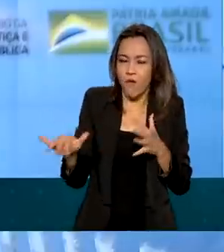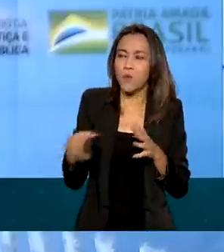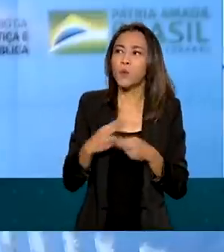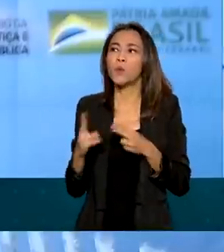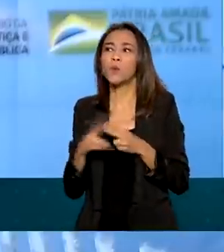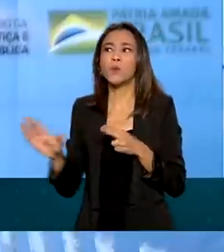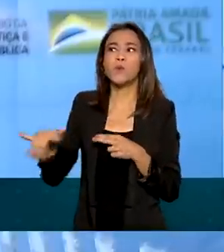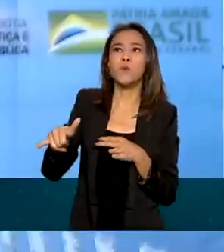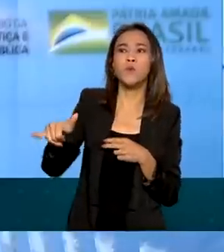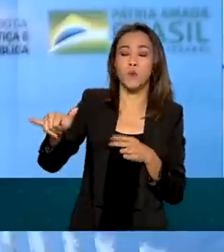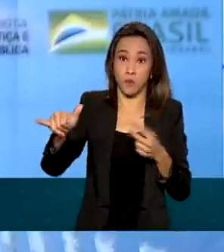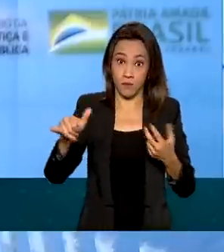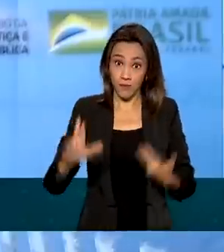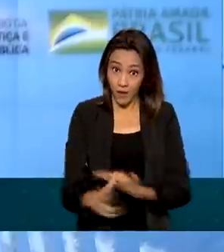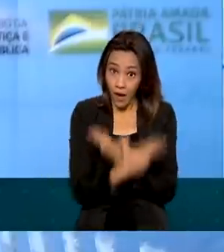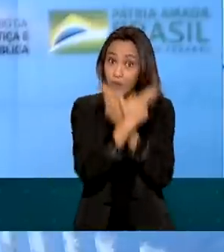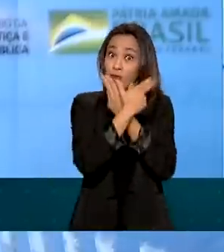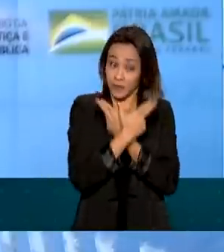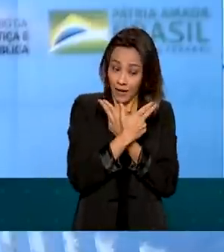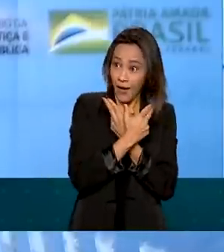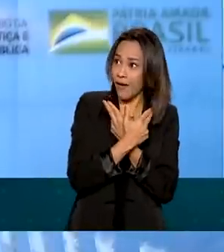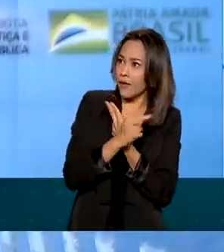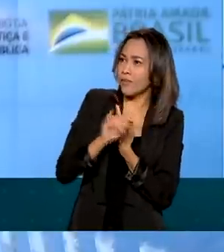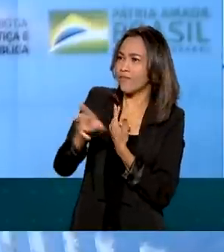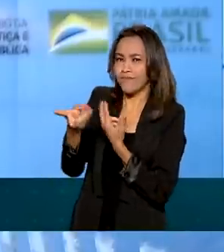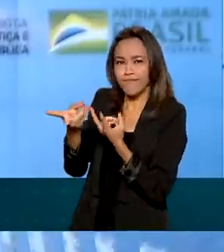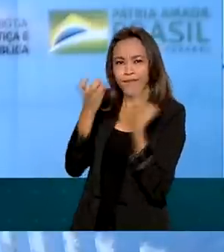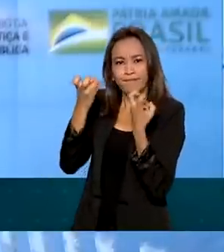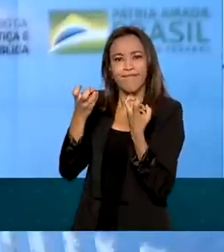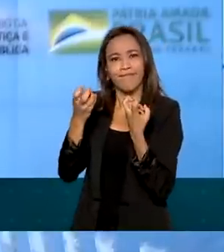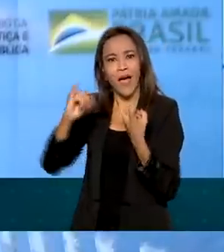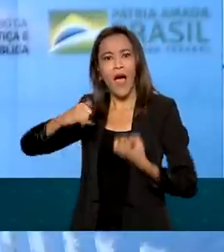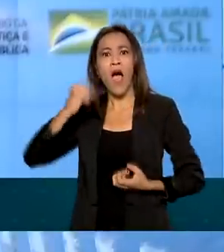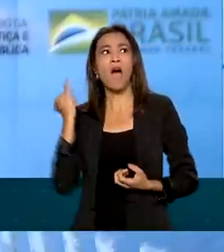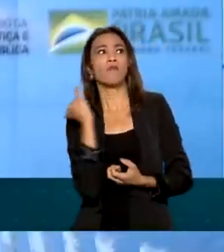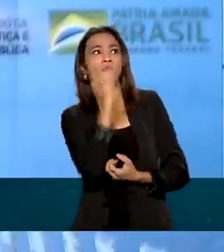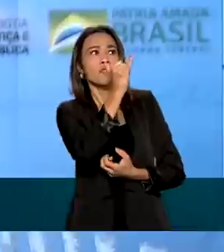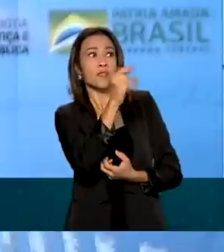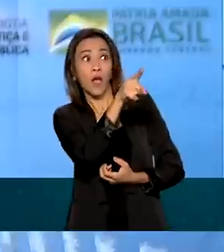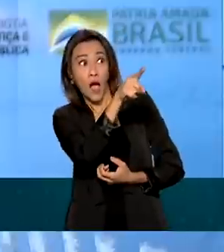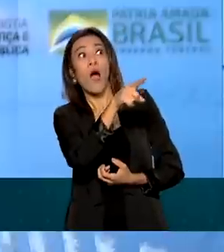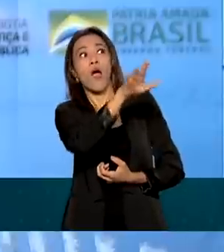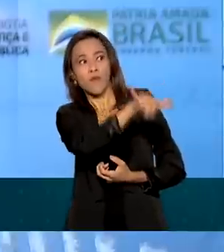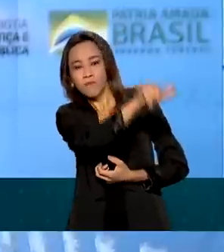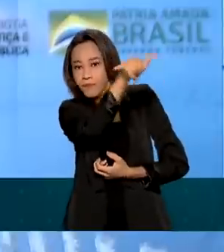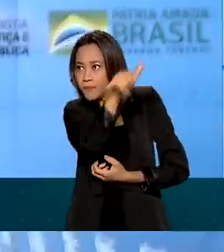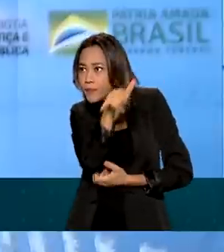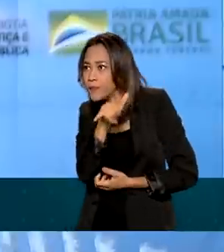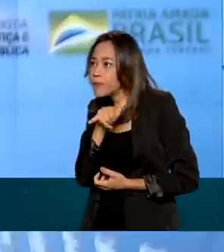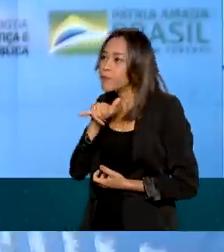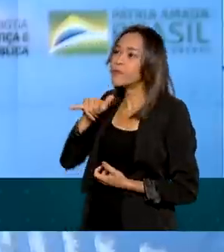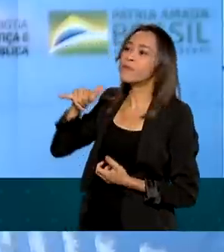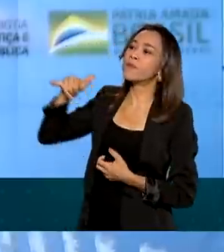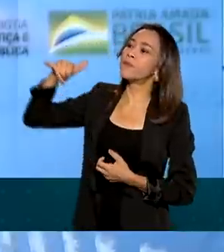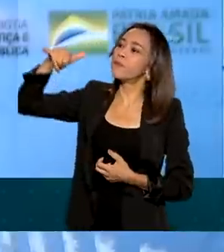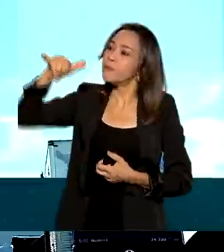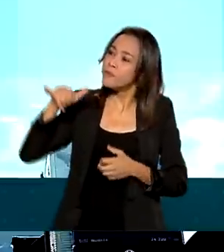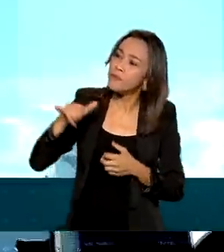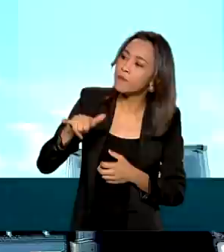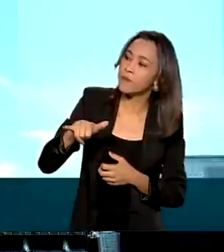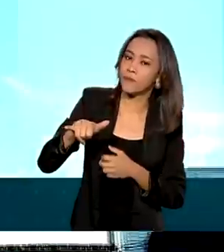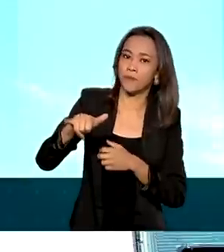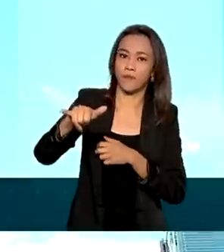a Força Aérea Brasileira é automaticamente alertada e toma os procedimentos necessários.